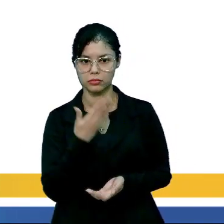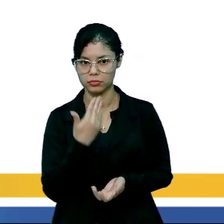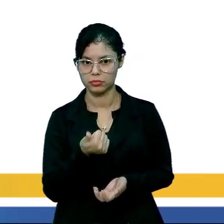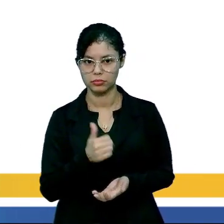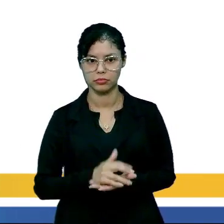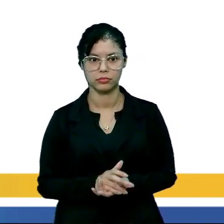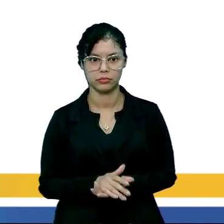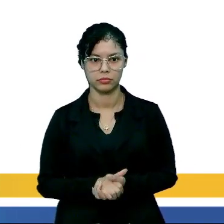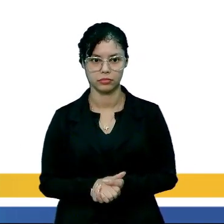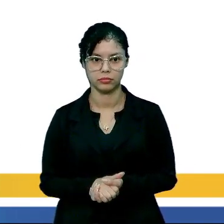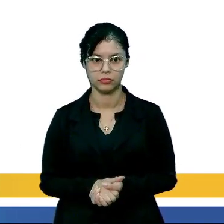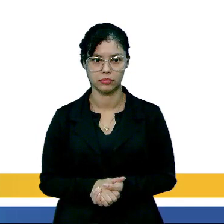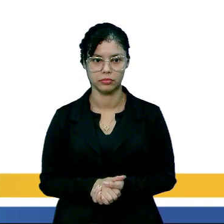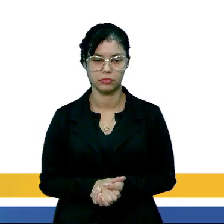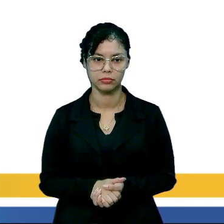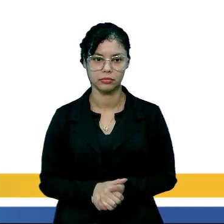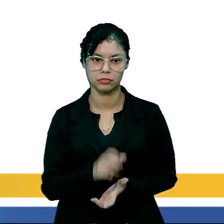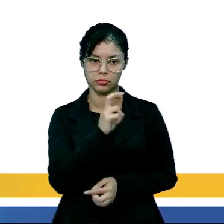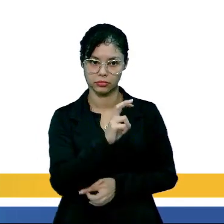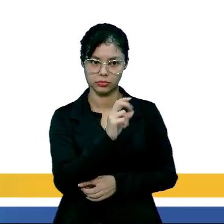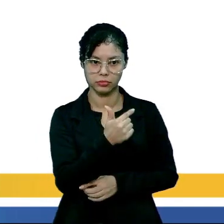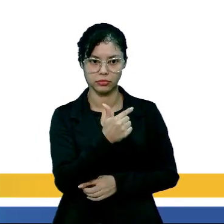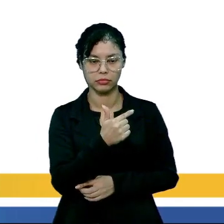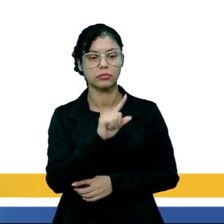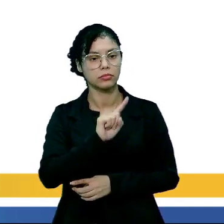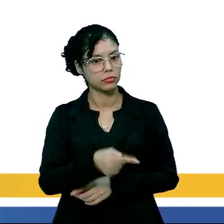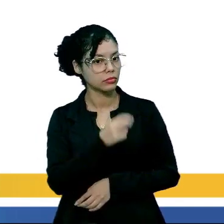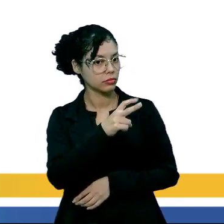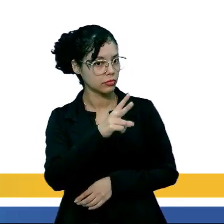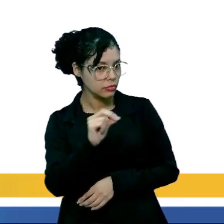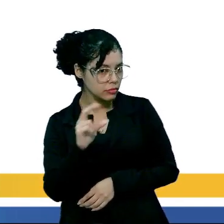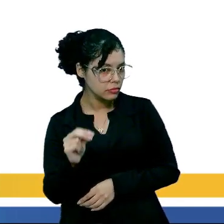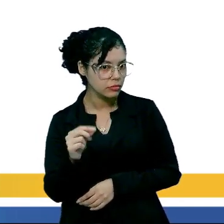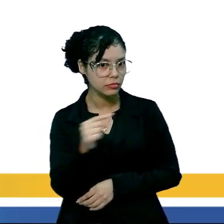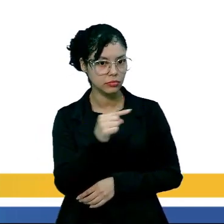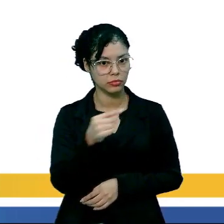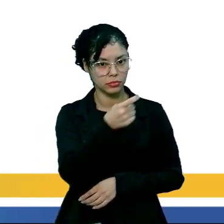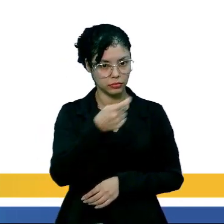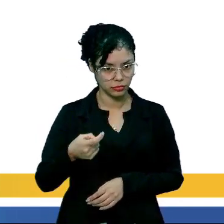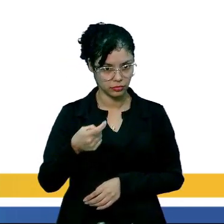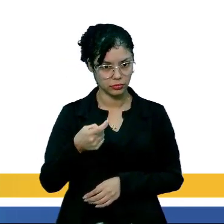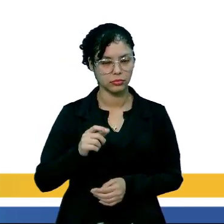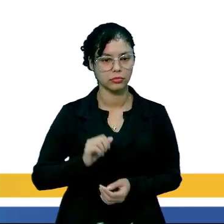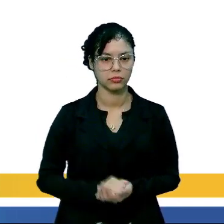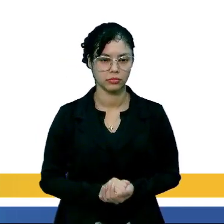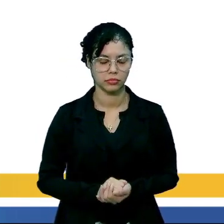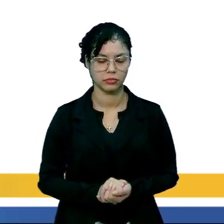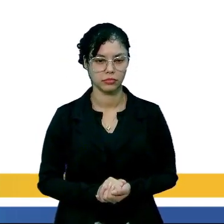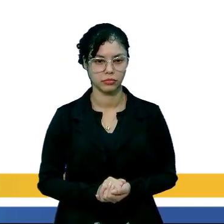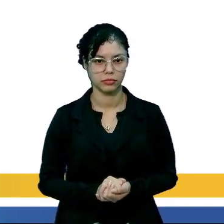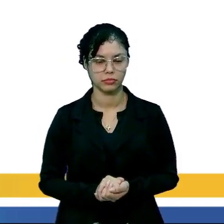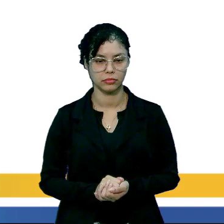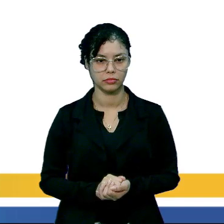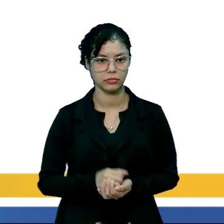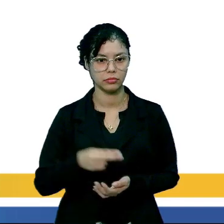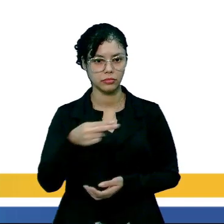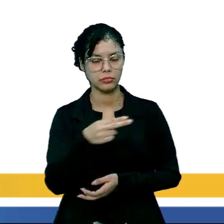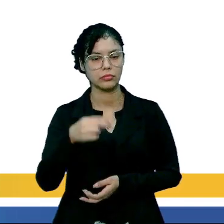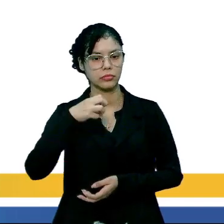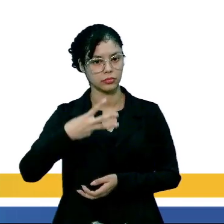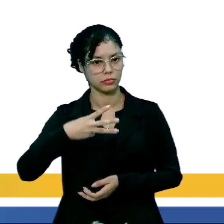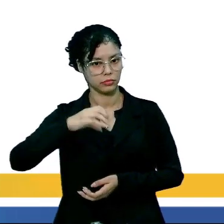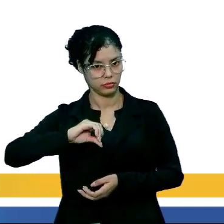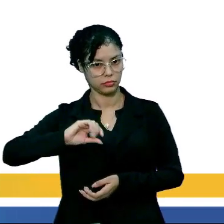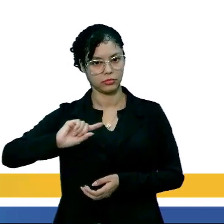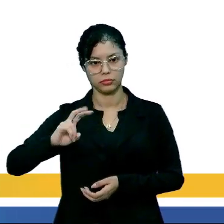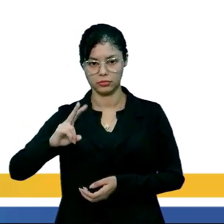bem? Então, vamos lá. Somando os números, 40.000 mais 12.500, 52.500. Menos X,